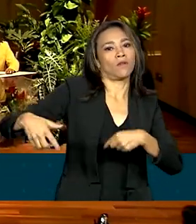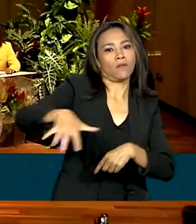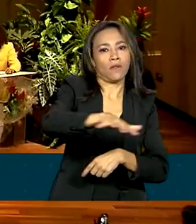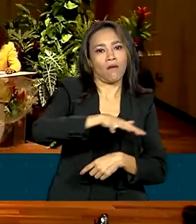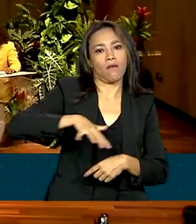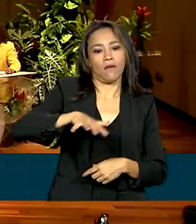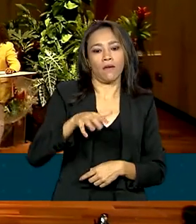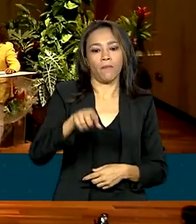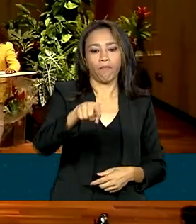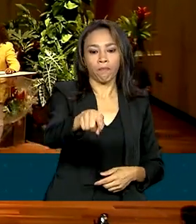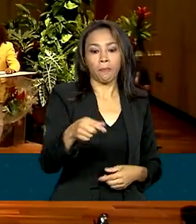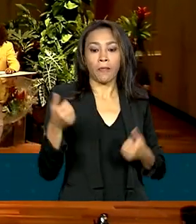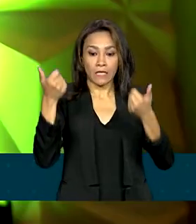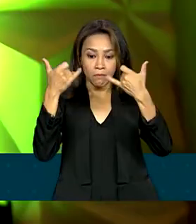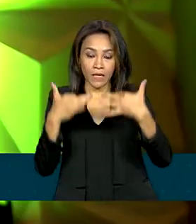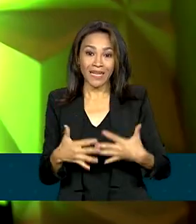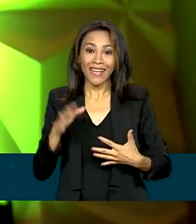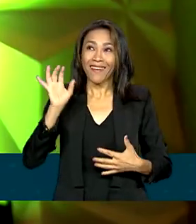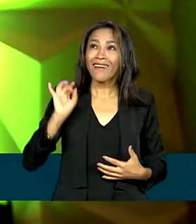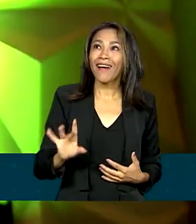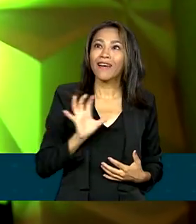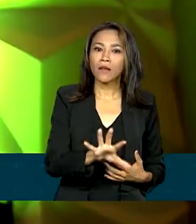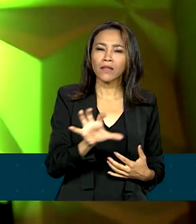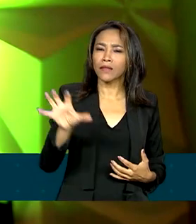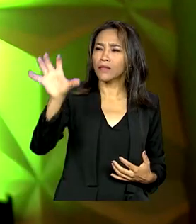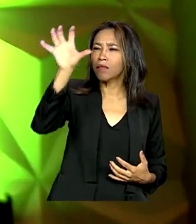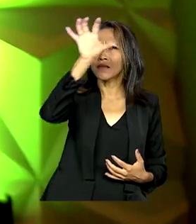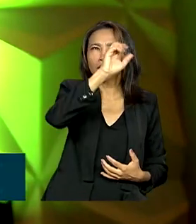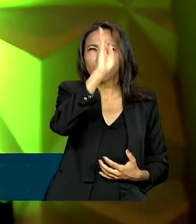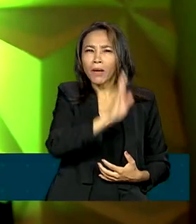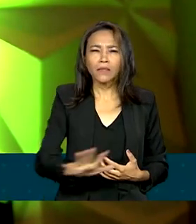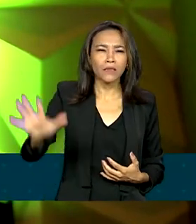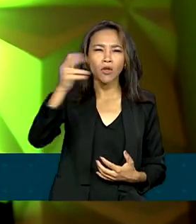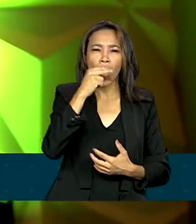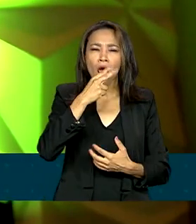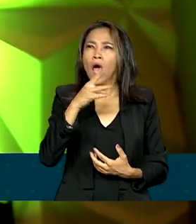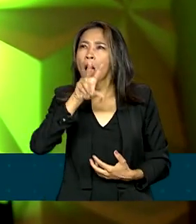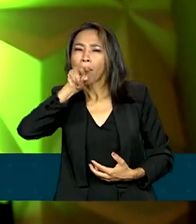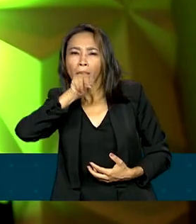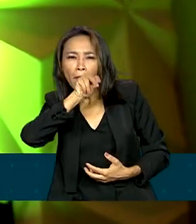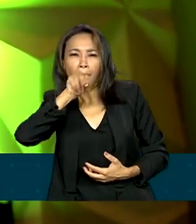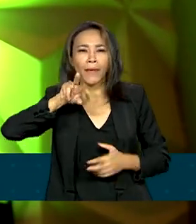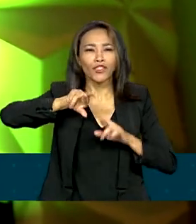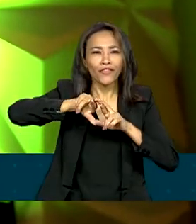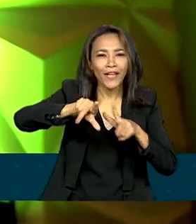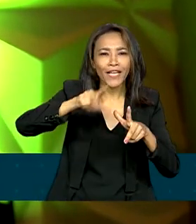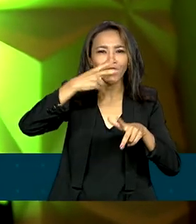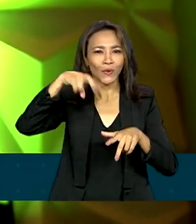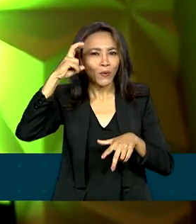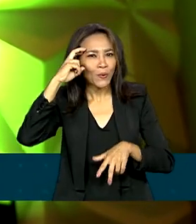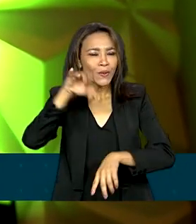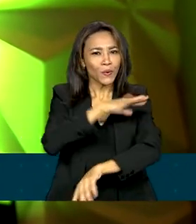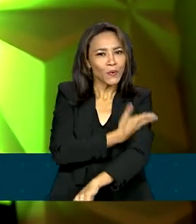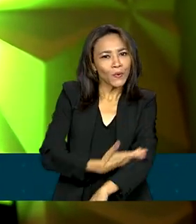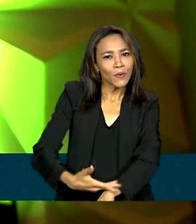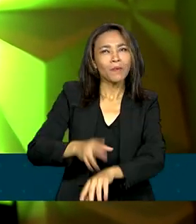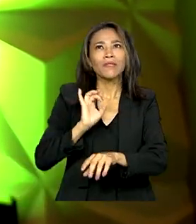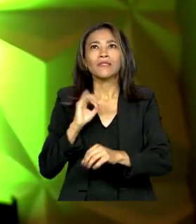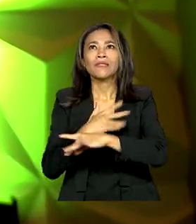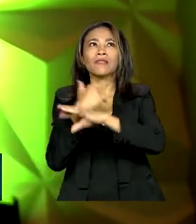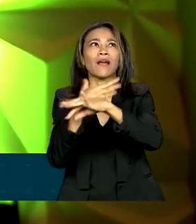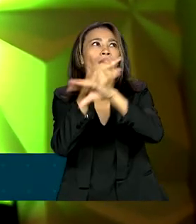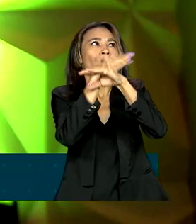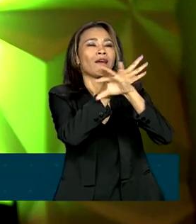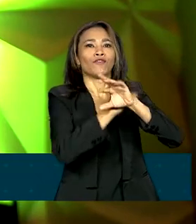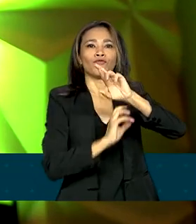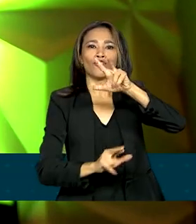região desse país tem um sotaque de cultura diferente, cada lugar, cada cidade. E cada cidade que acontece, sua